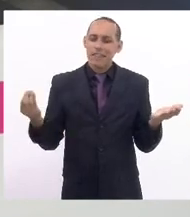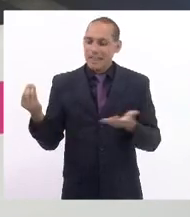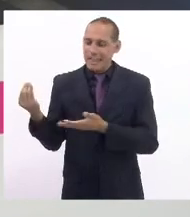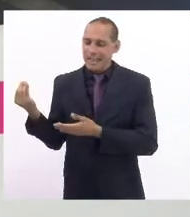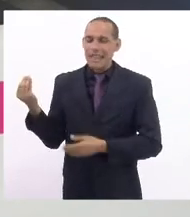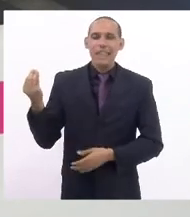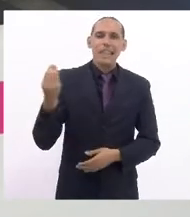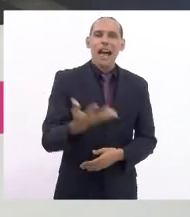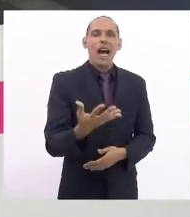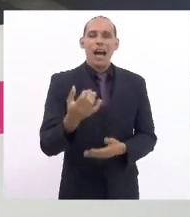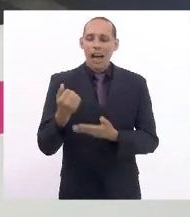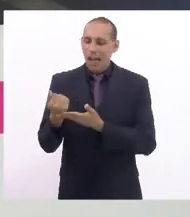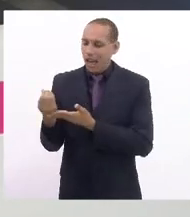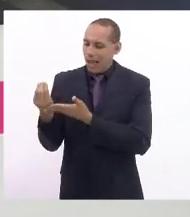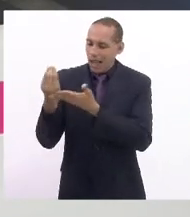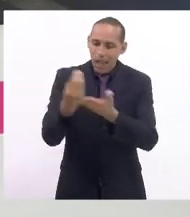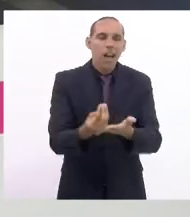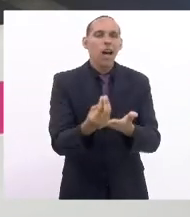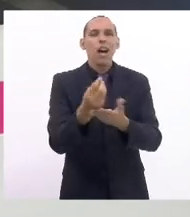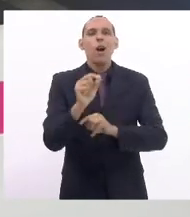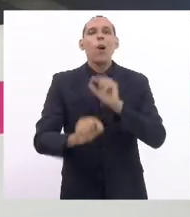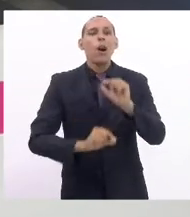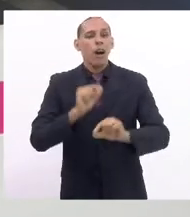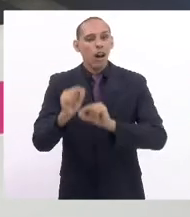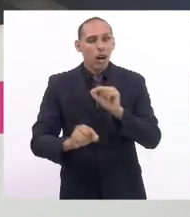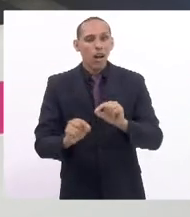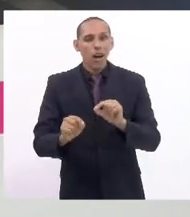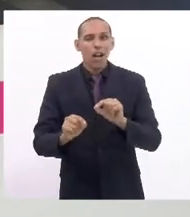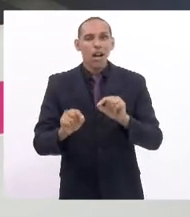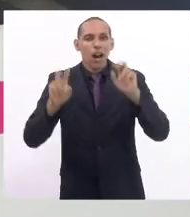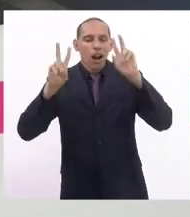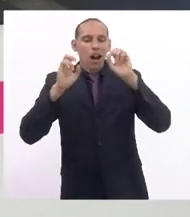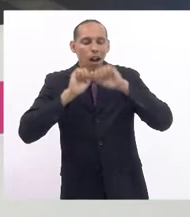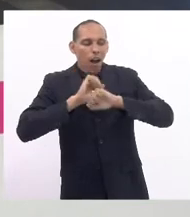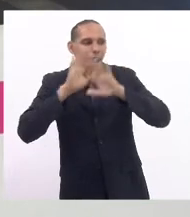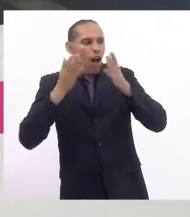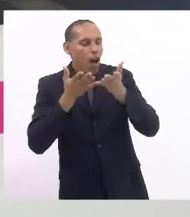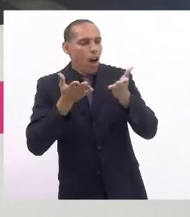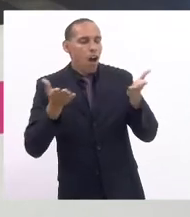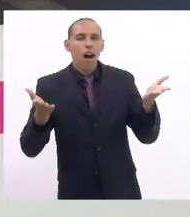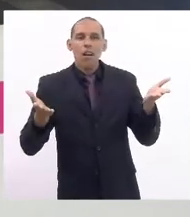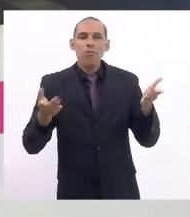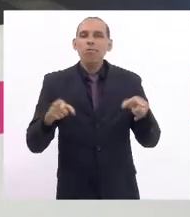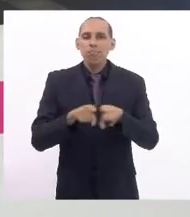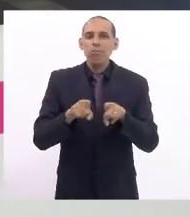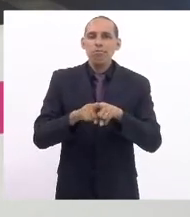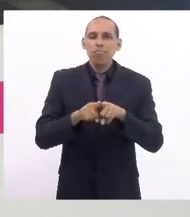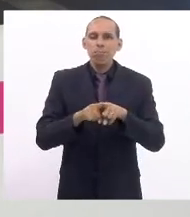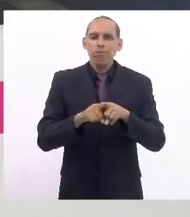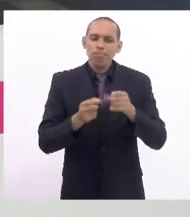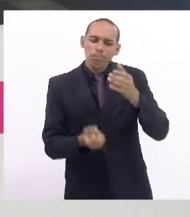luz esse tipo de situação e cria mecanismos também